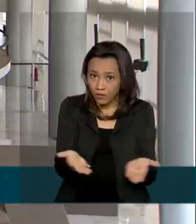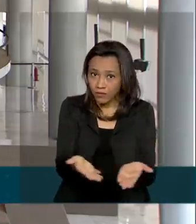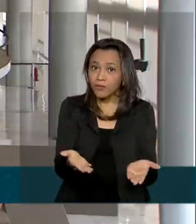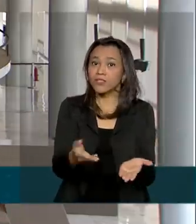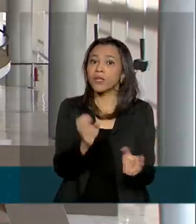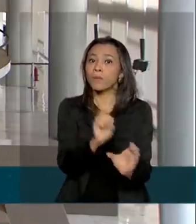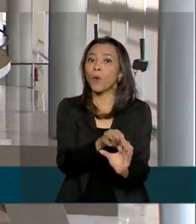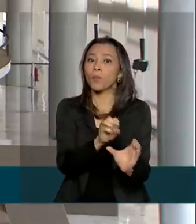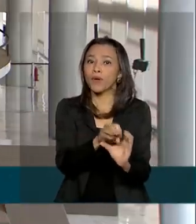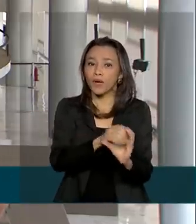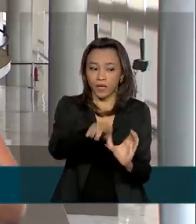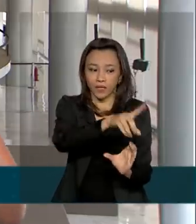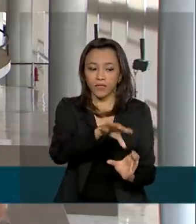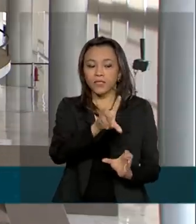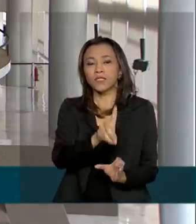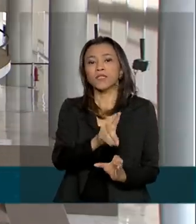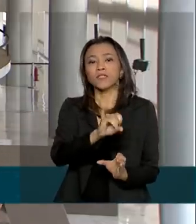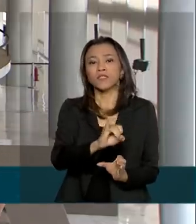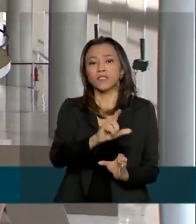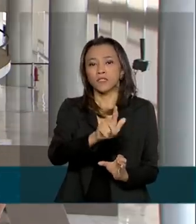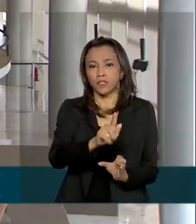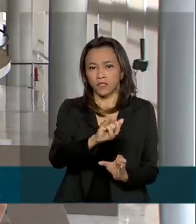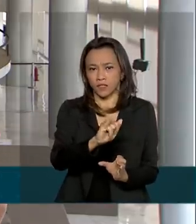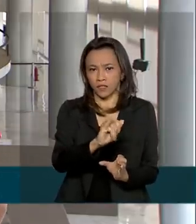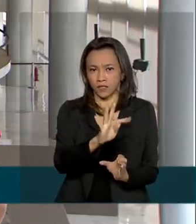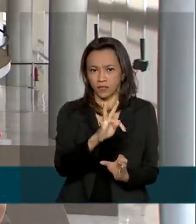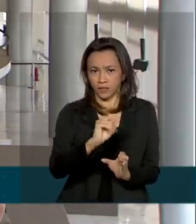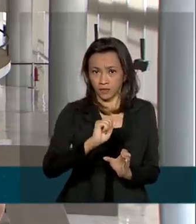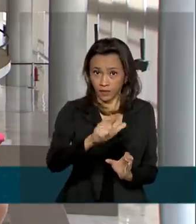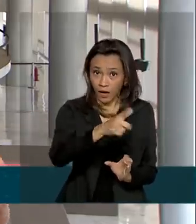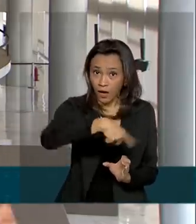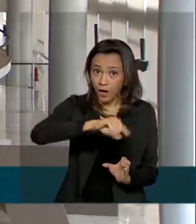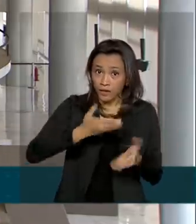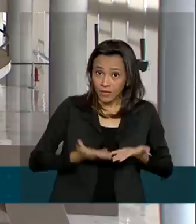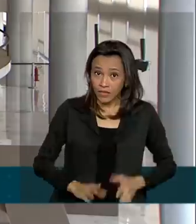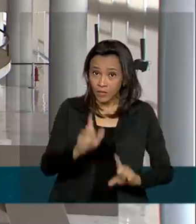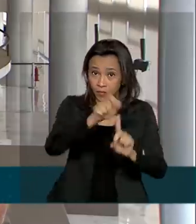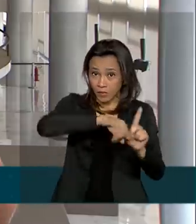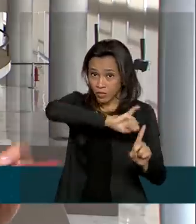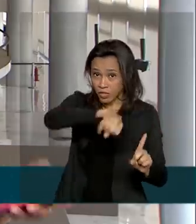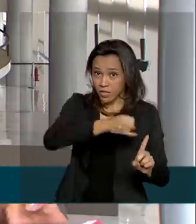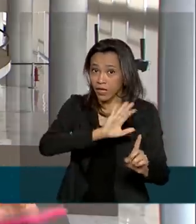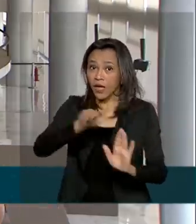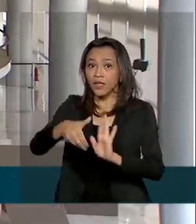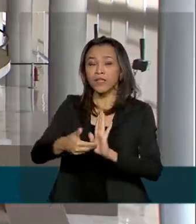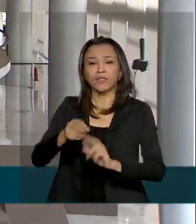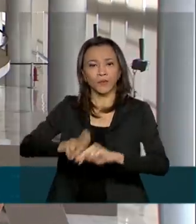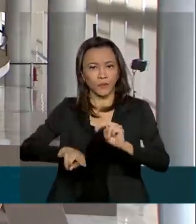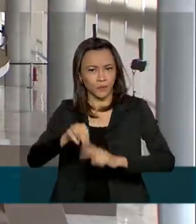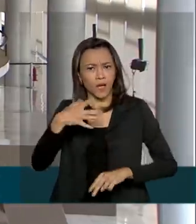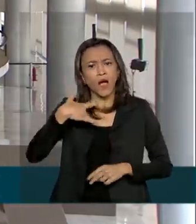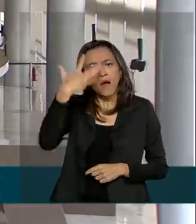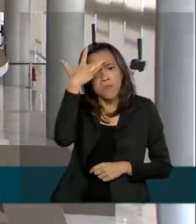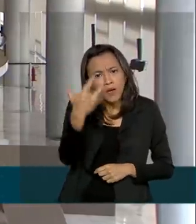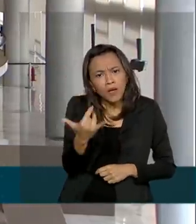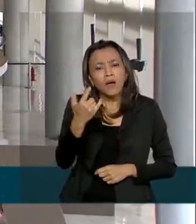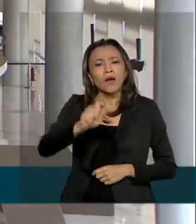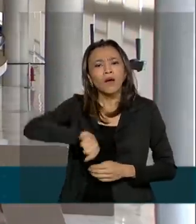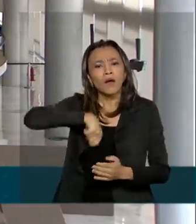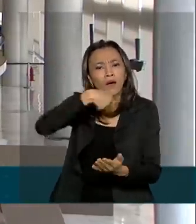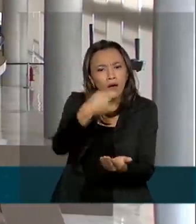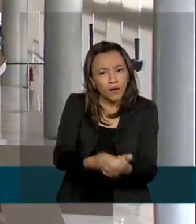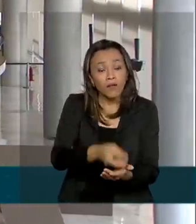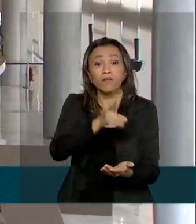poupança digital dos trabalhadores que são nascidos entre janeiro e junho. Amanhã, o pagamento será